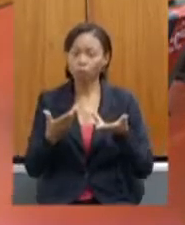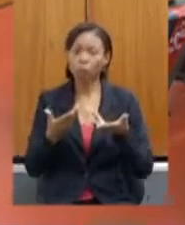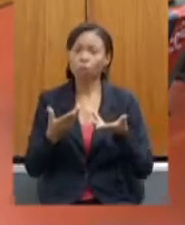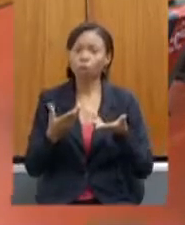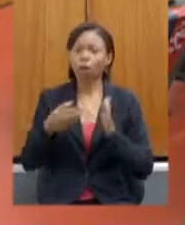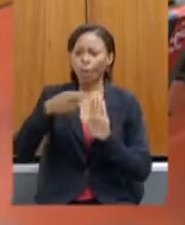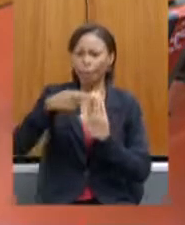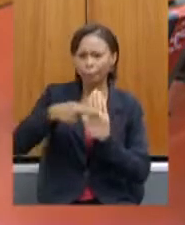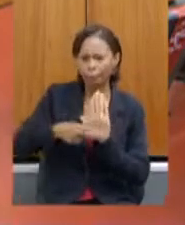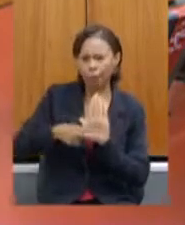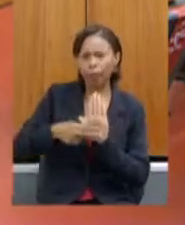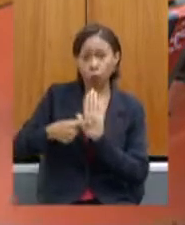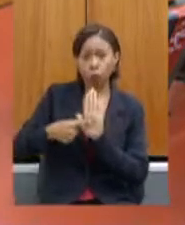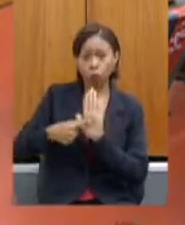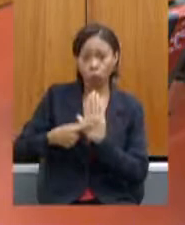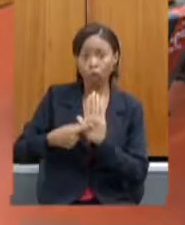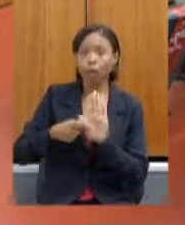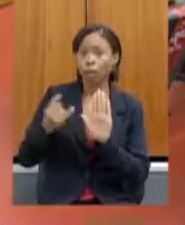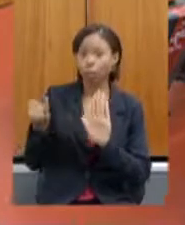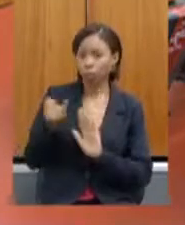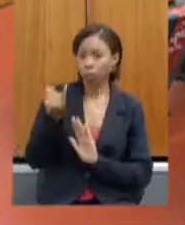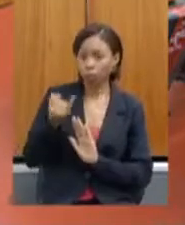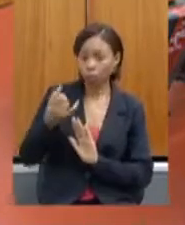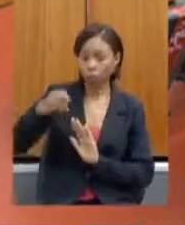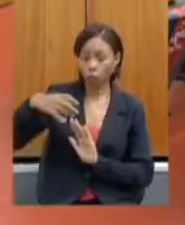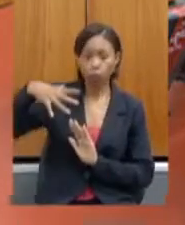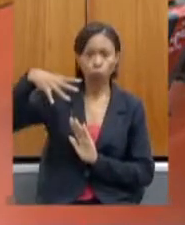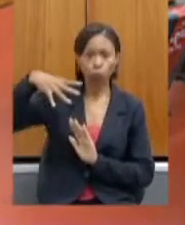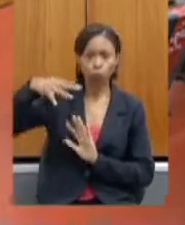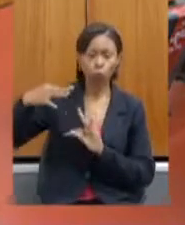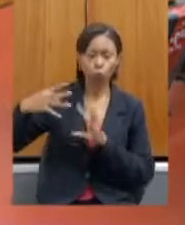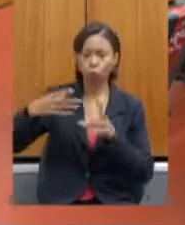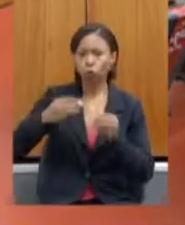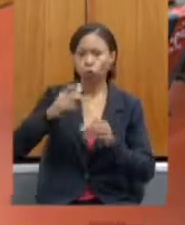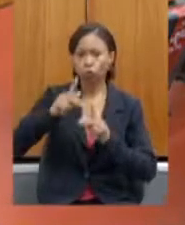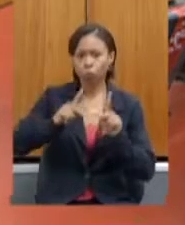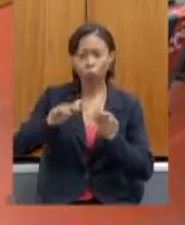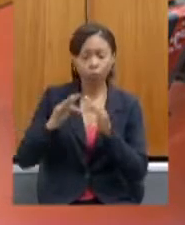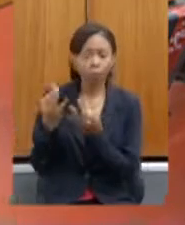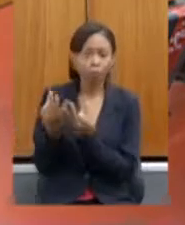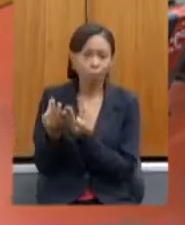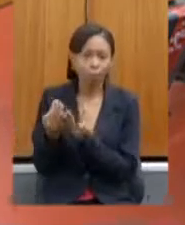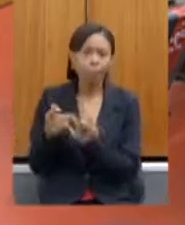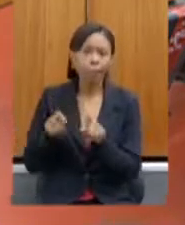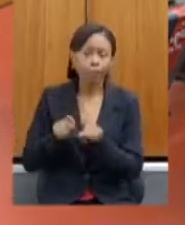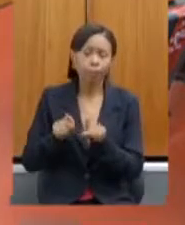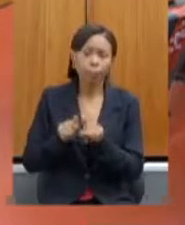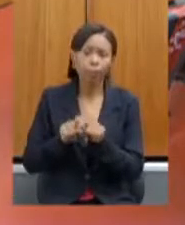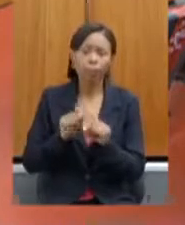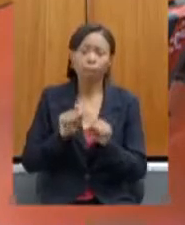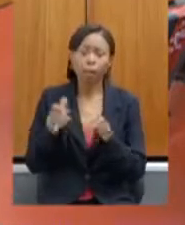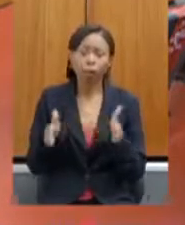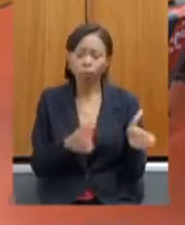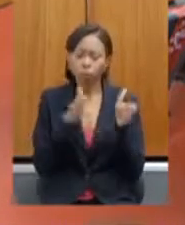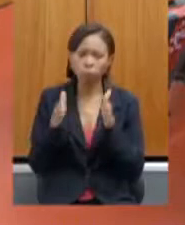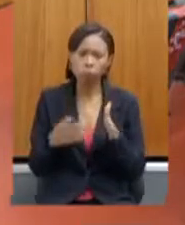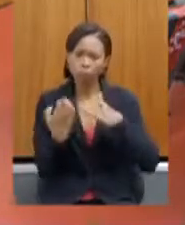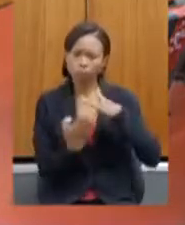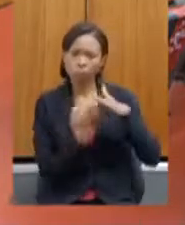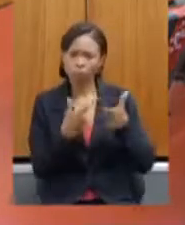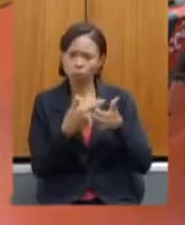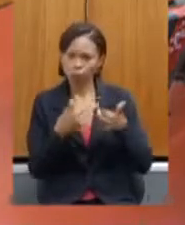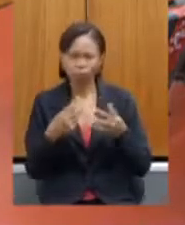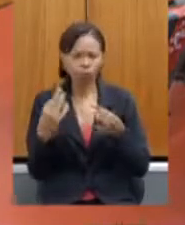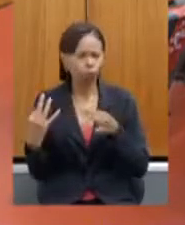a produção a energia elétrica não só para a qualidade de vida da própria família mas também para a produção é tudo nós precisamos de